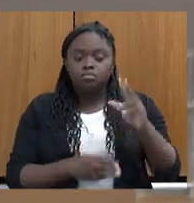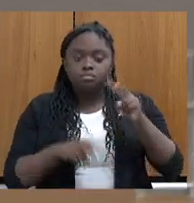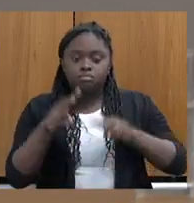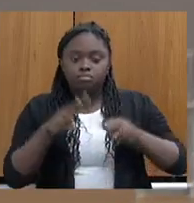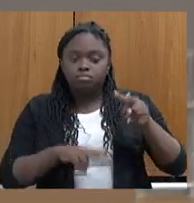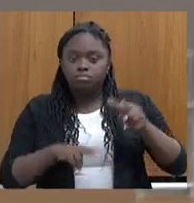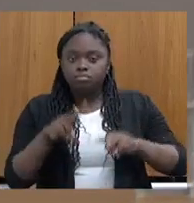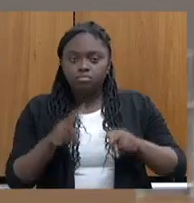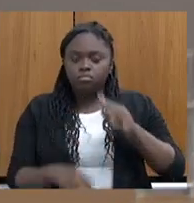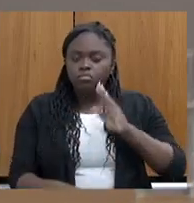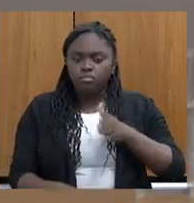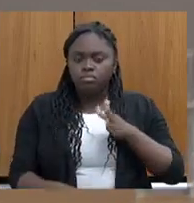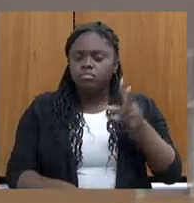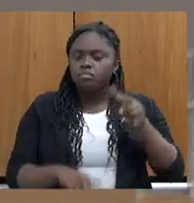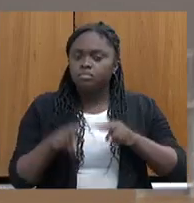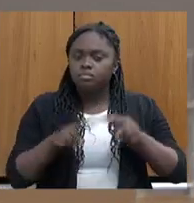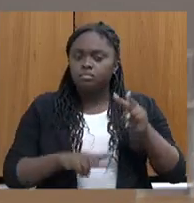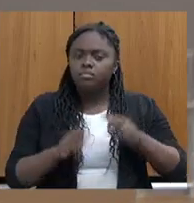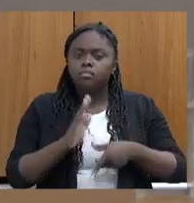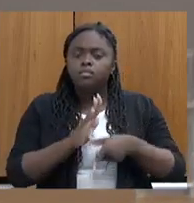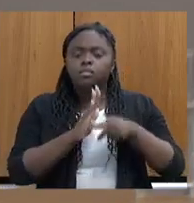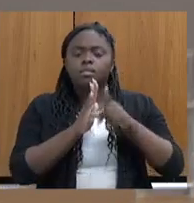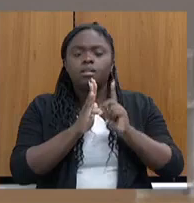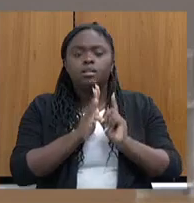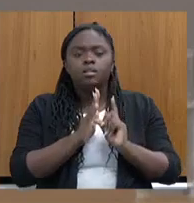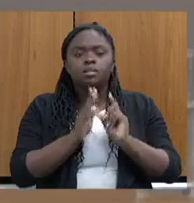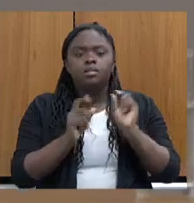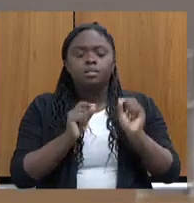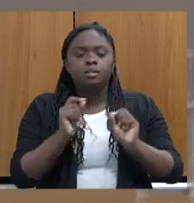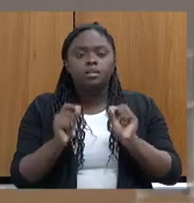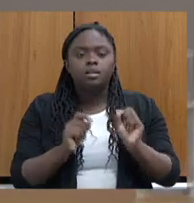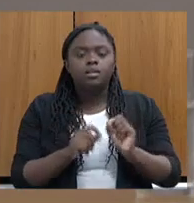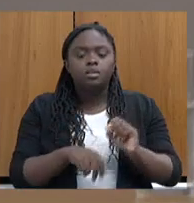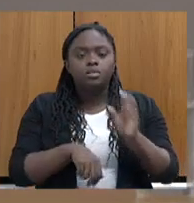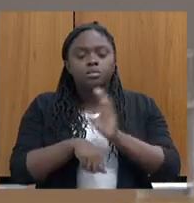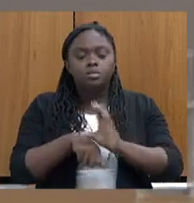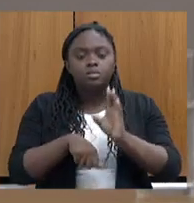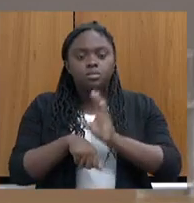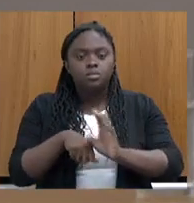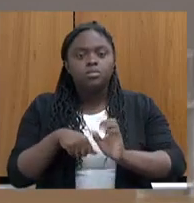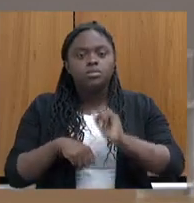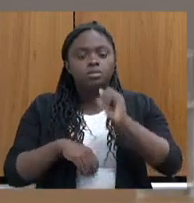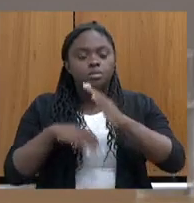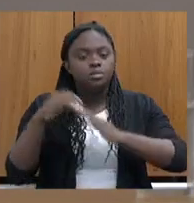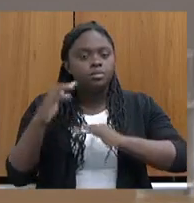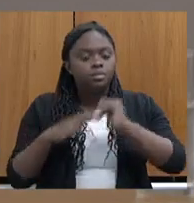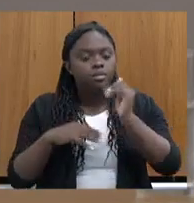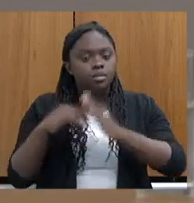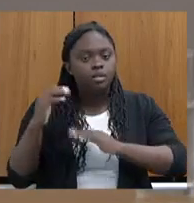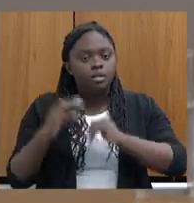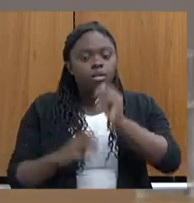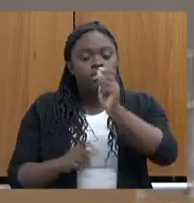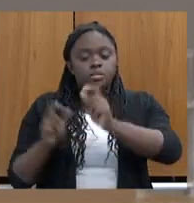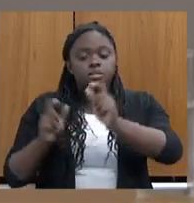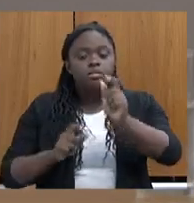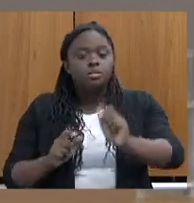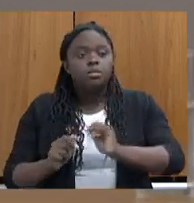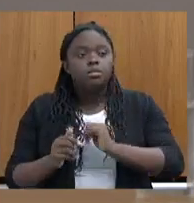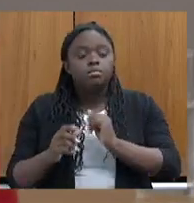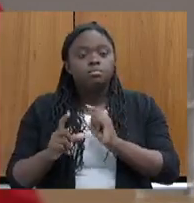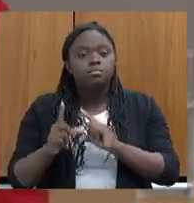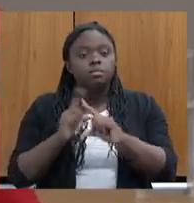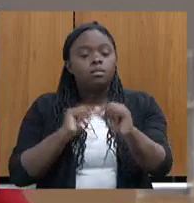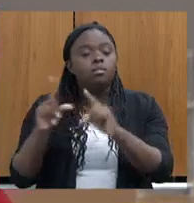já vínhamos observando, a evasão muito grande nos cursos de qualificação profissional, principalmente no público